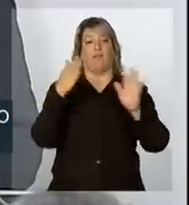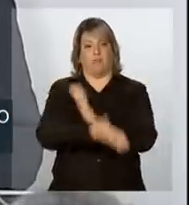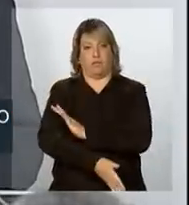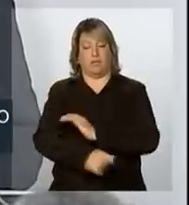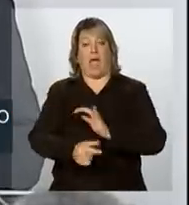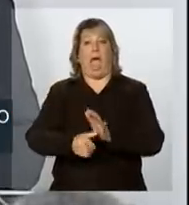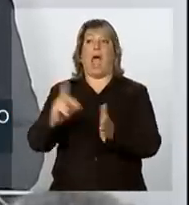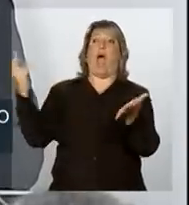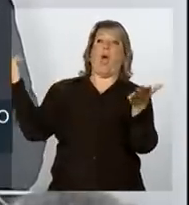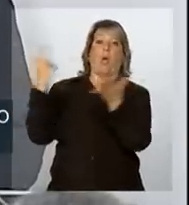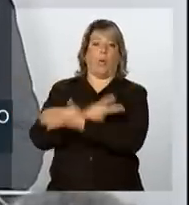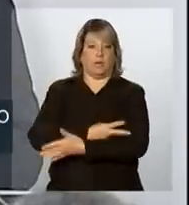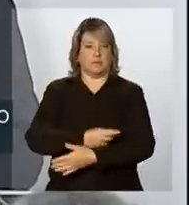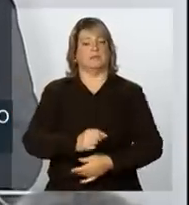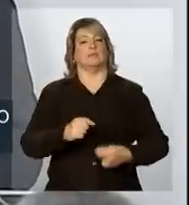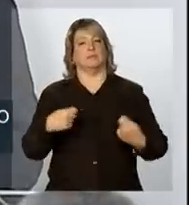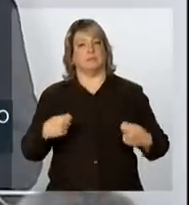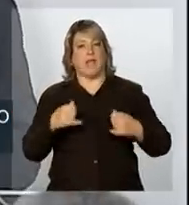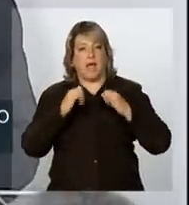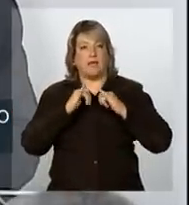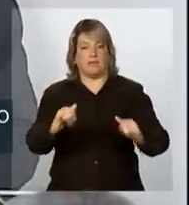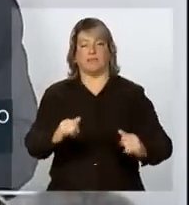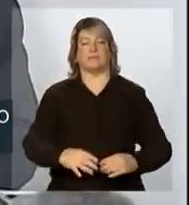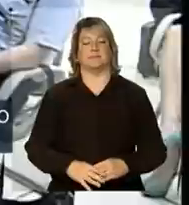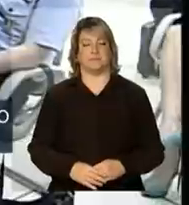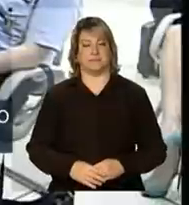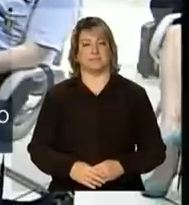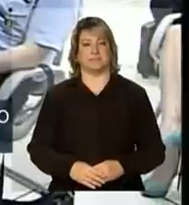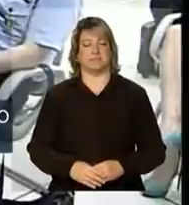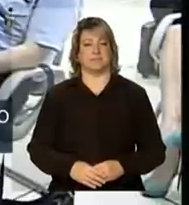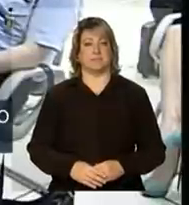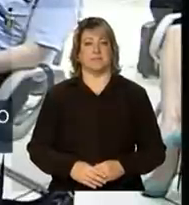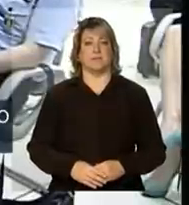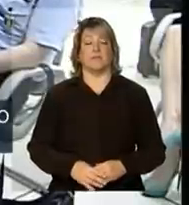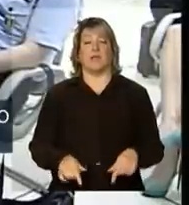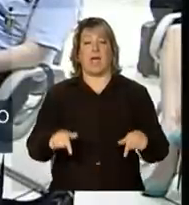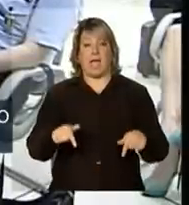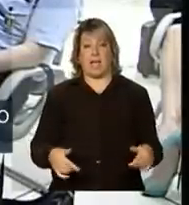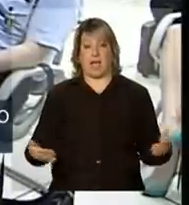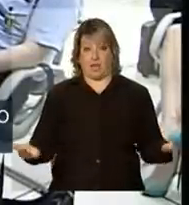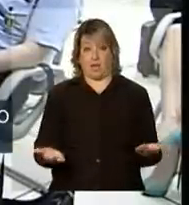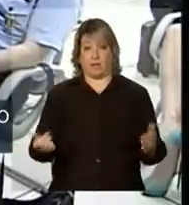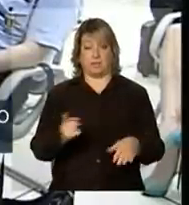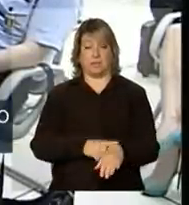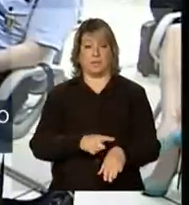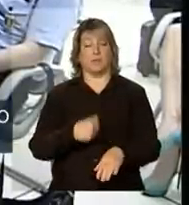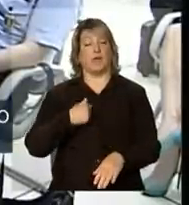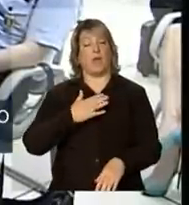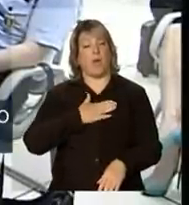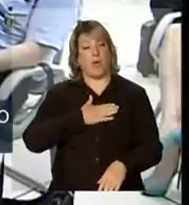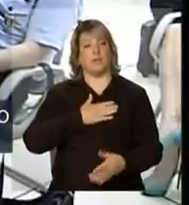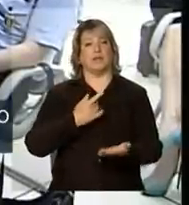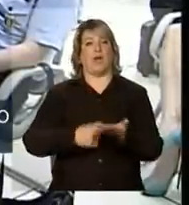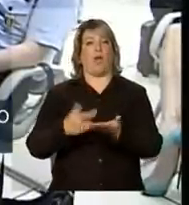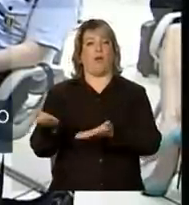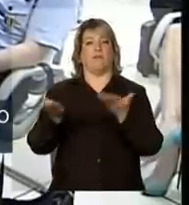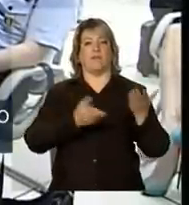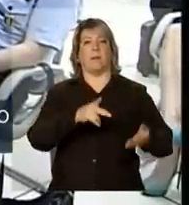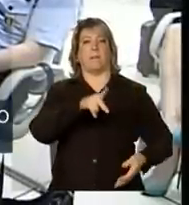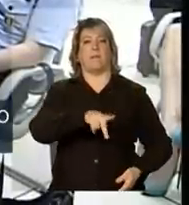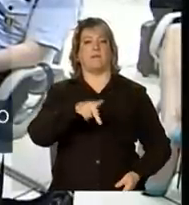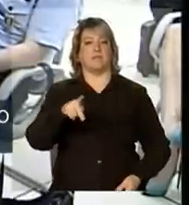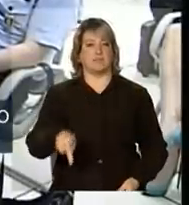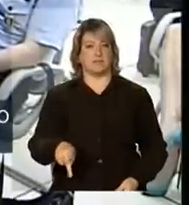antes da ocorrência desses eventos extremos. Aqui, neste momento, eu gostaria de convidar o professor